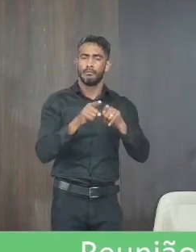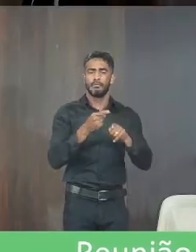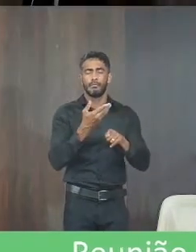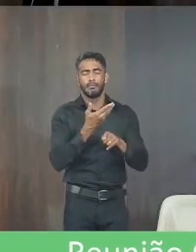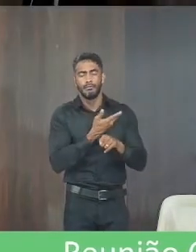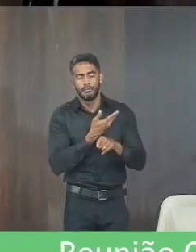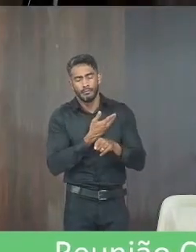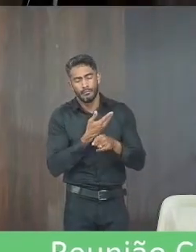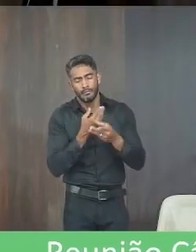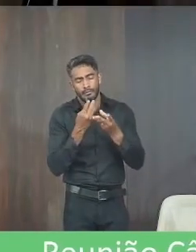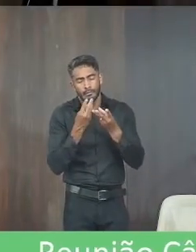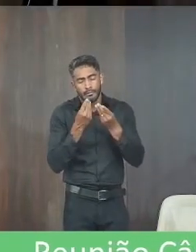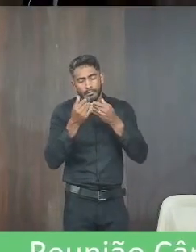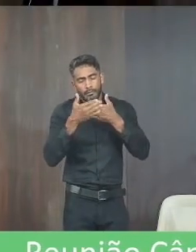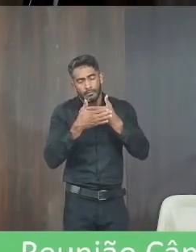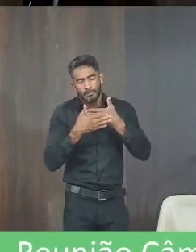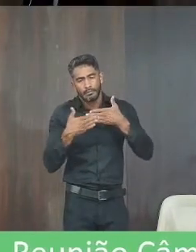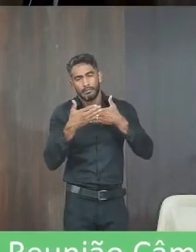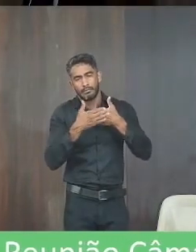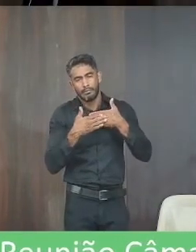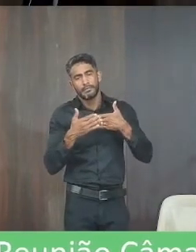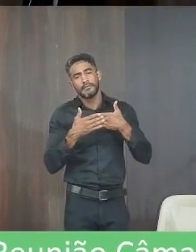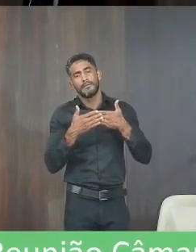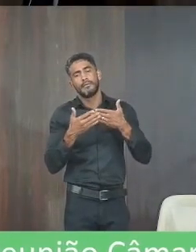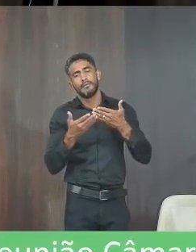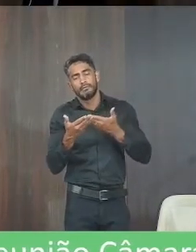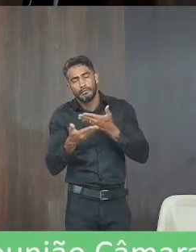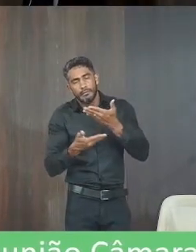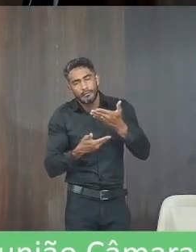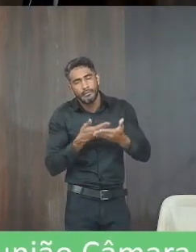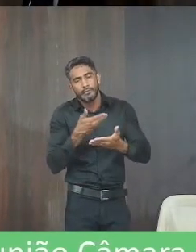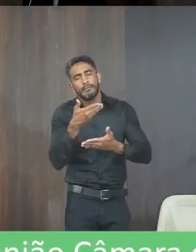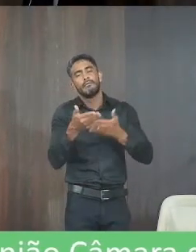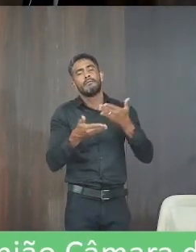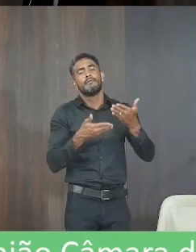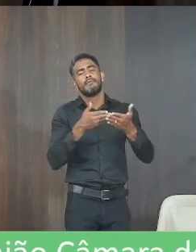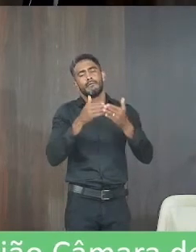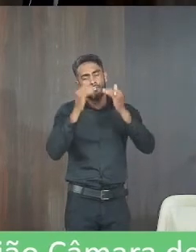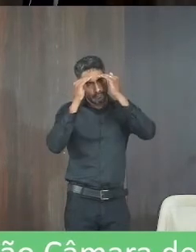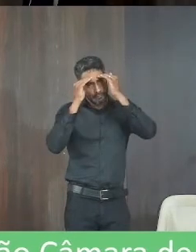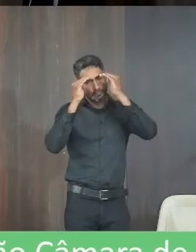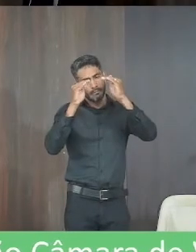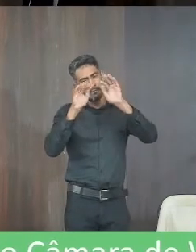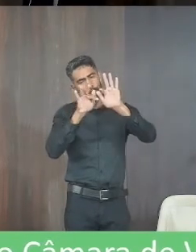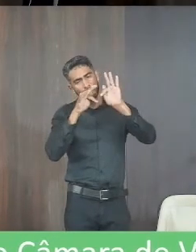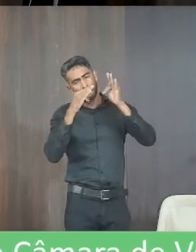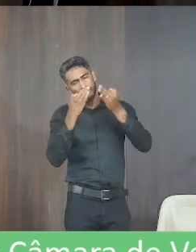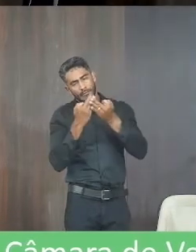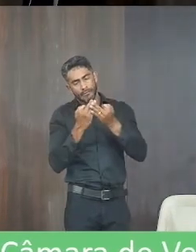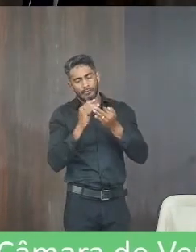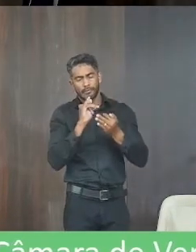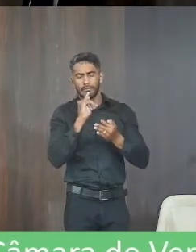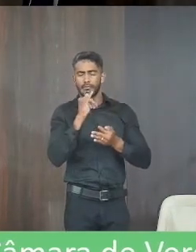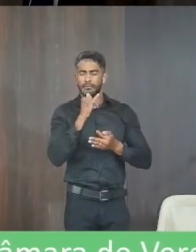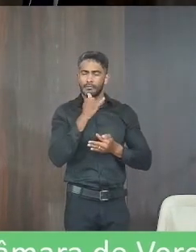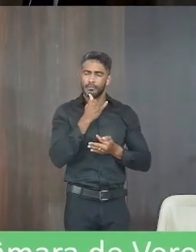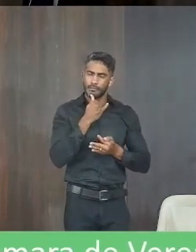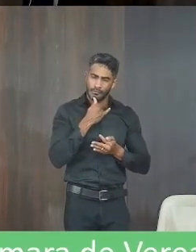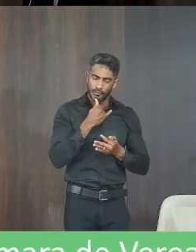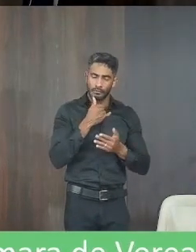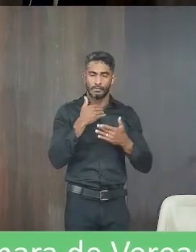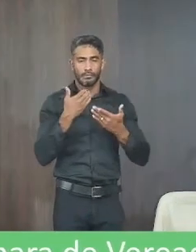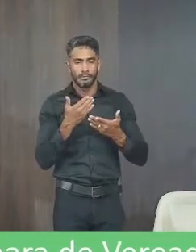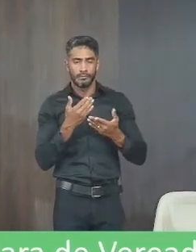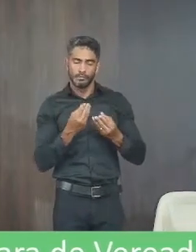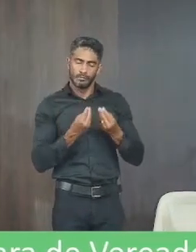sensibilidade e carinho venho compartilhar com dignidade a família o mais profundo pesar solicito que seja